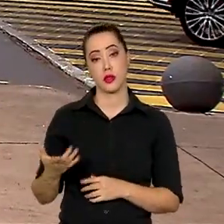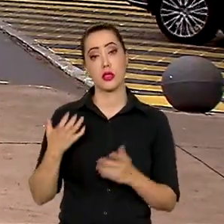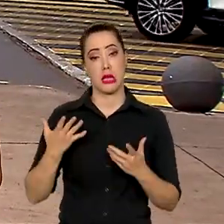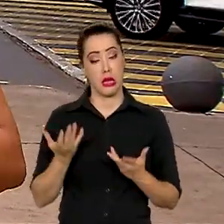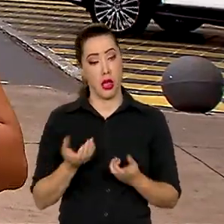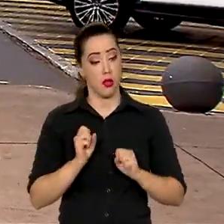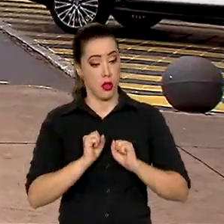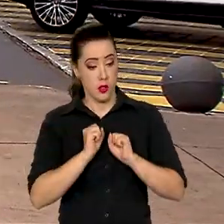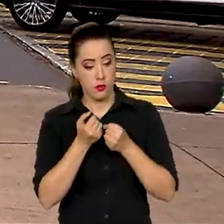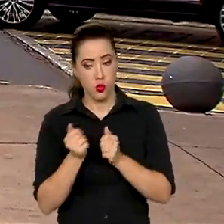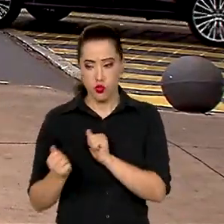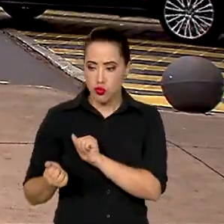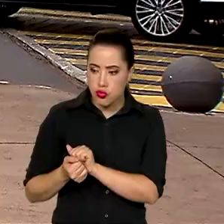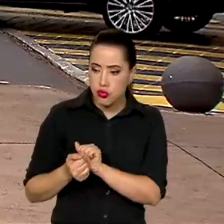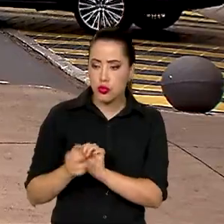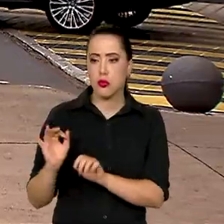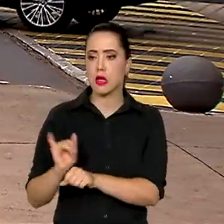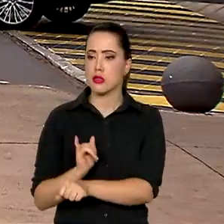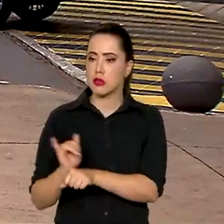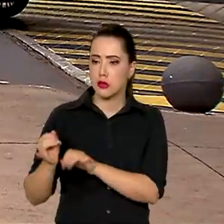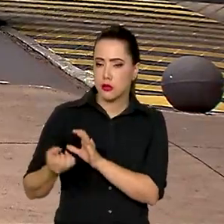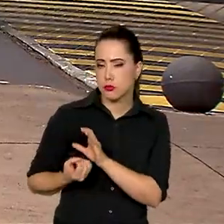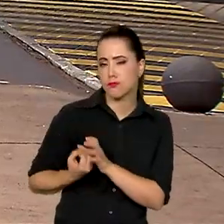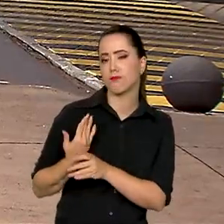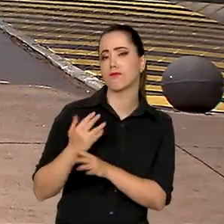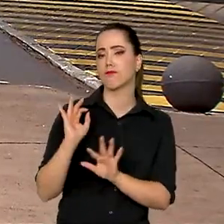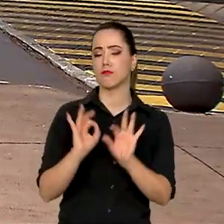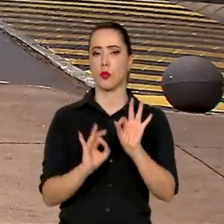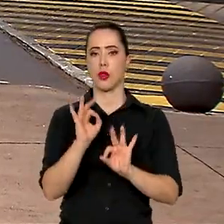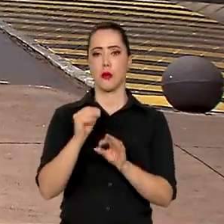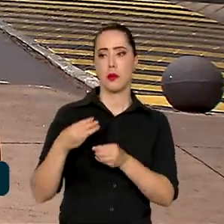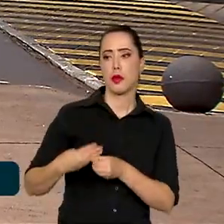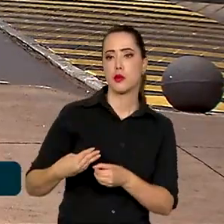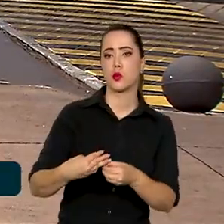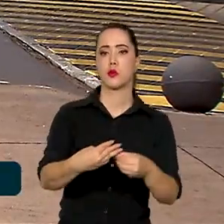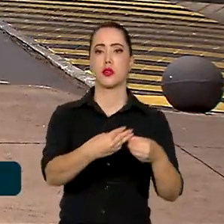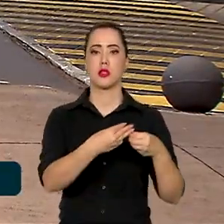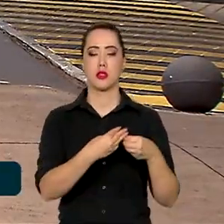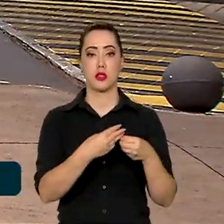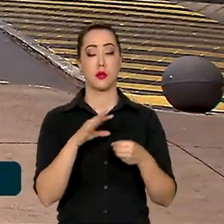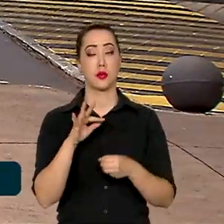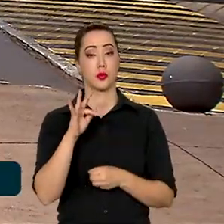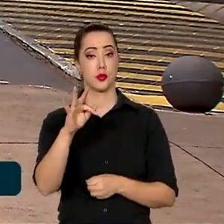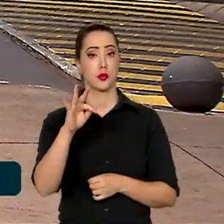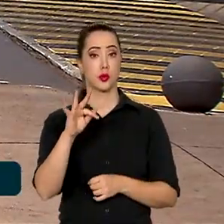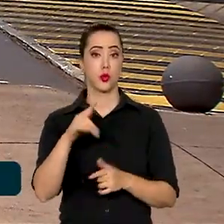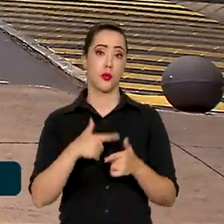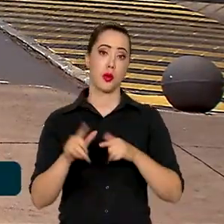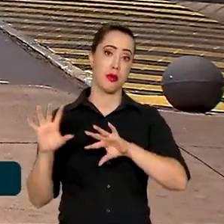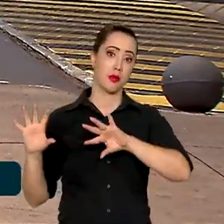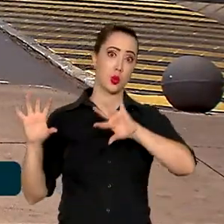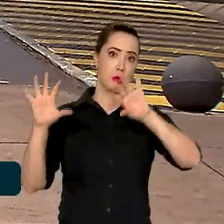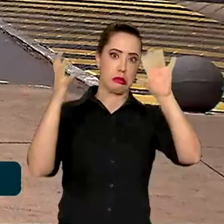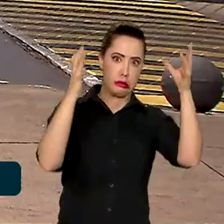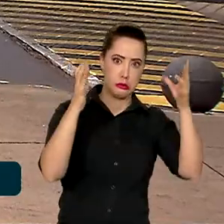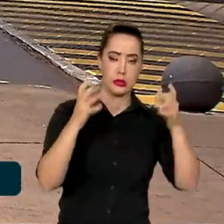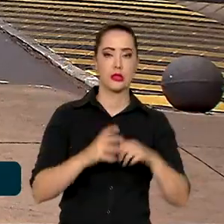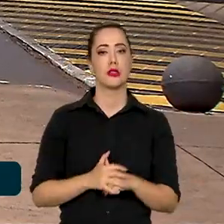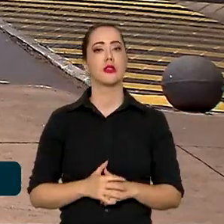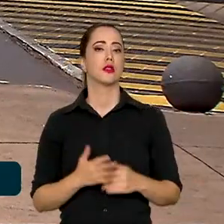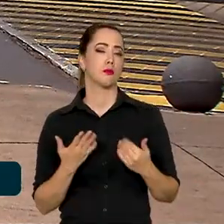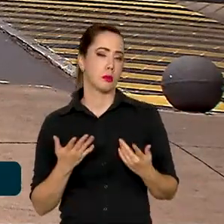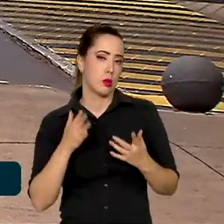esforços para construir estratégias que preparem os municípios para os fenômenos climáticos extremos, o que